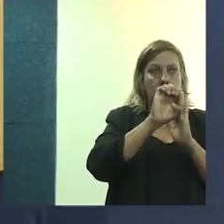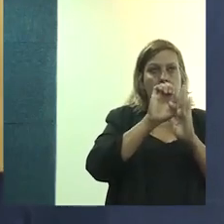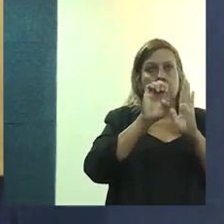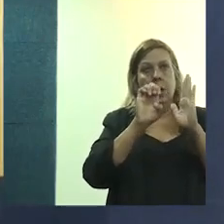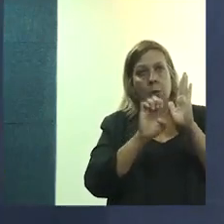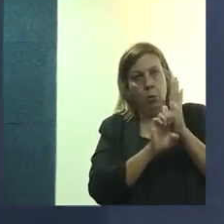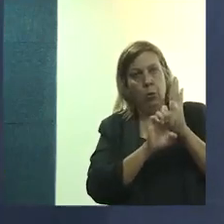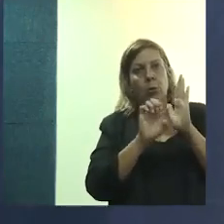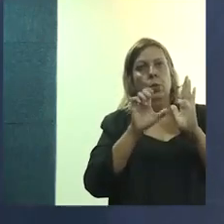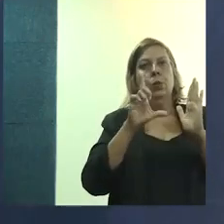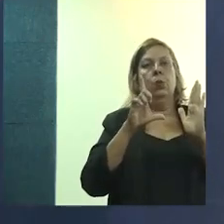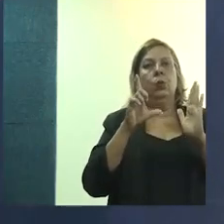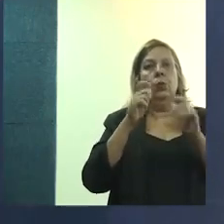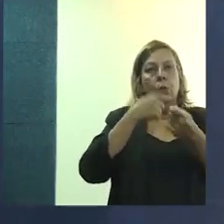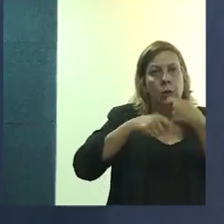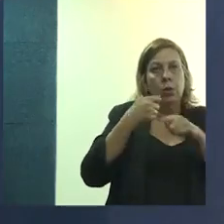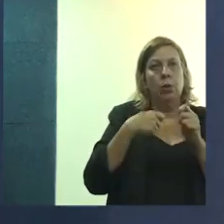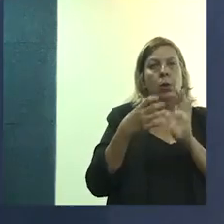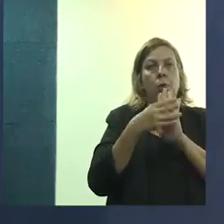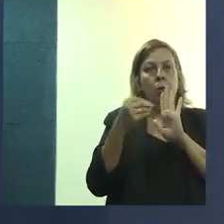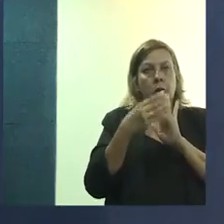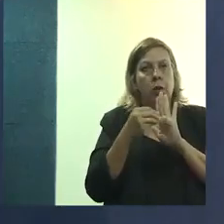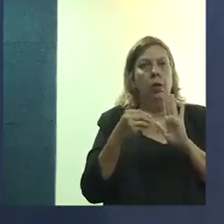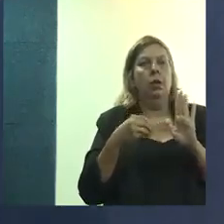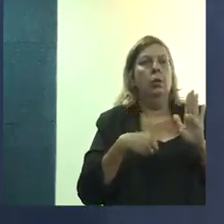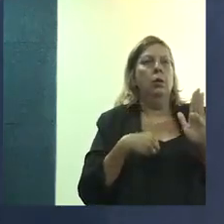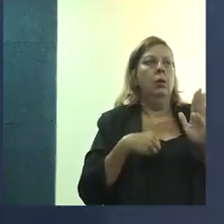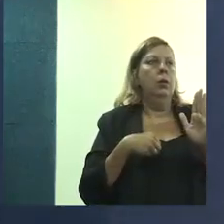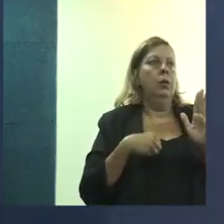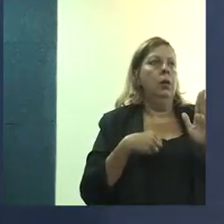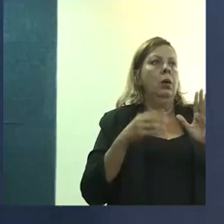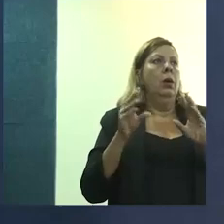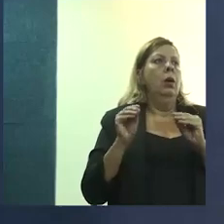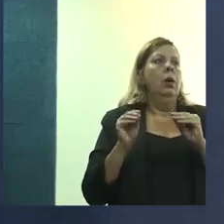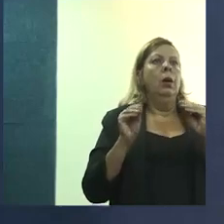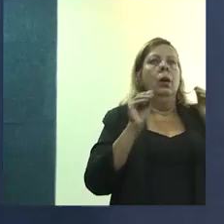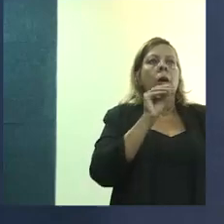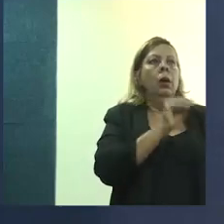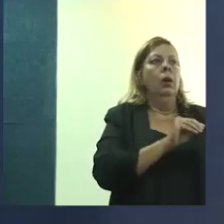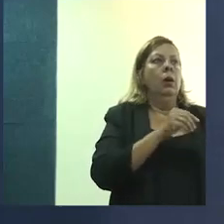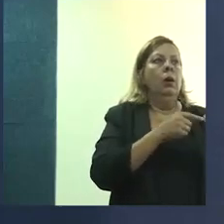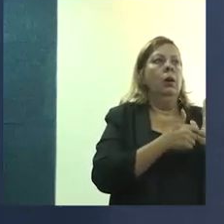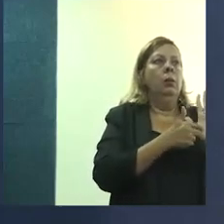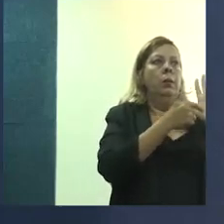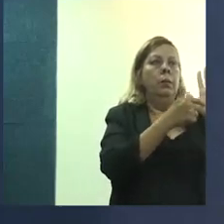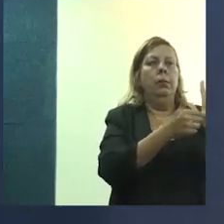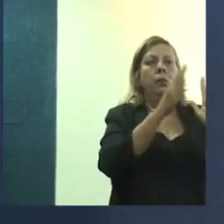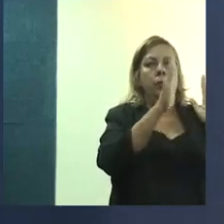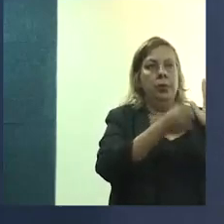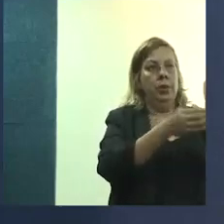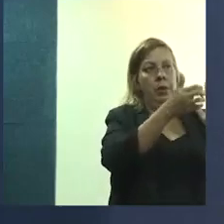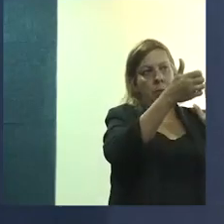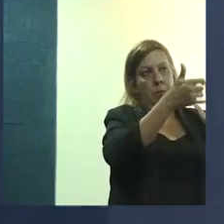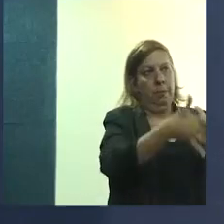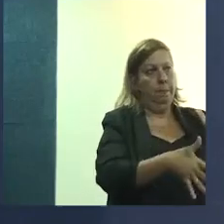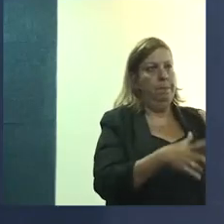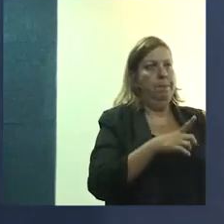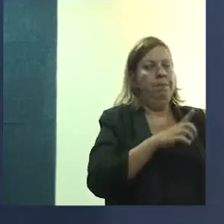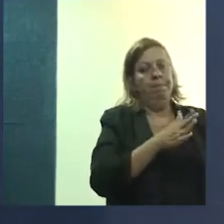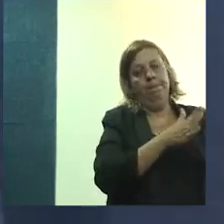modelo. Esse momento aqui eu vou pular, que a Ana Gusmão já apresentou muito bem esse momento.